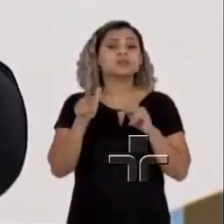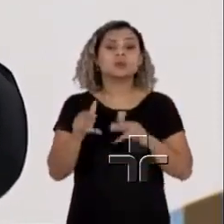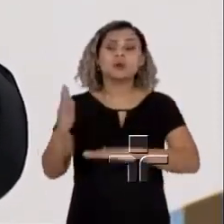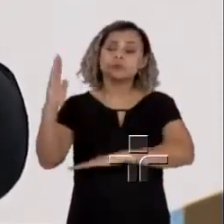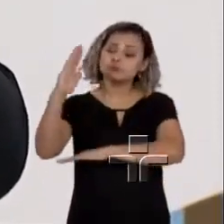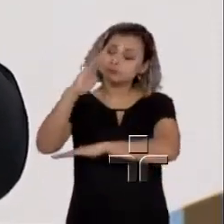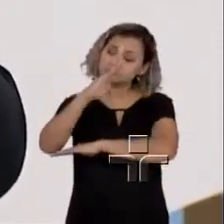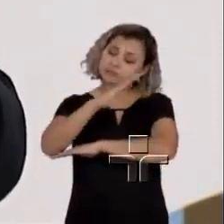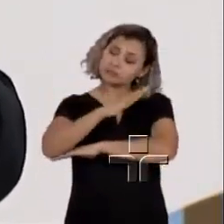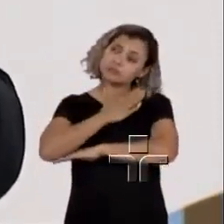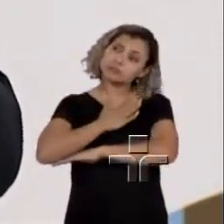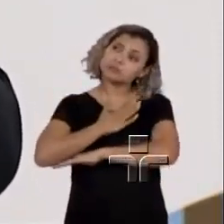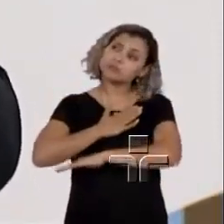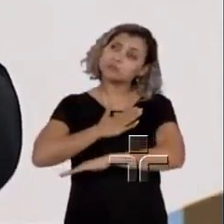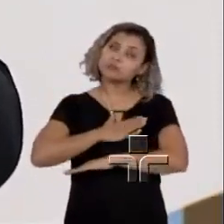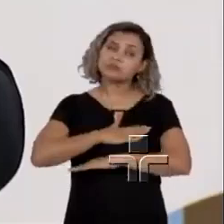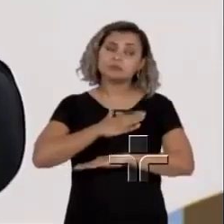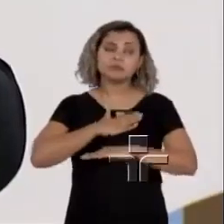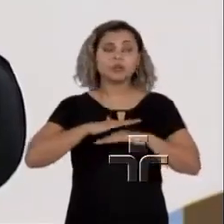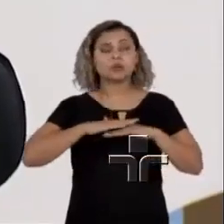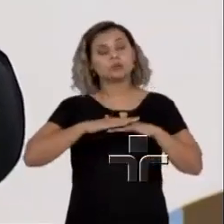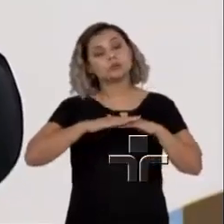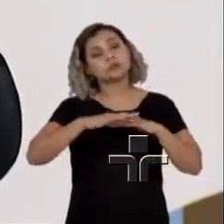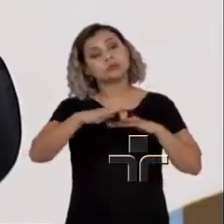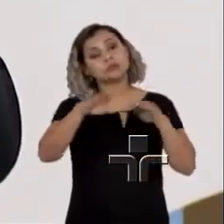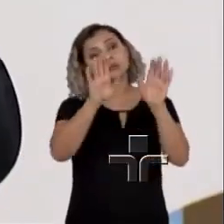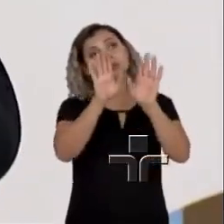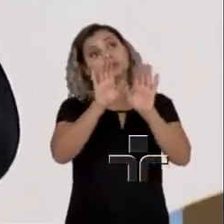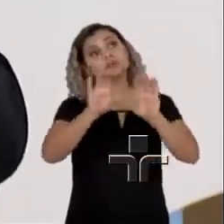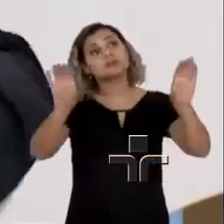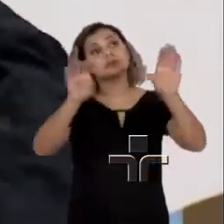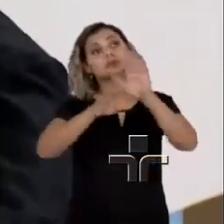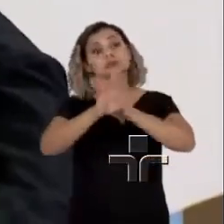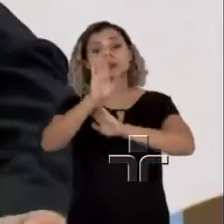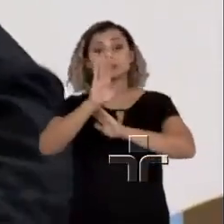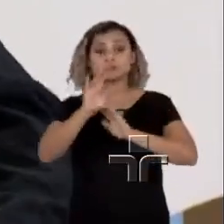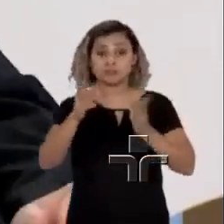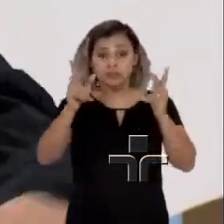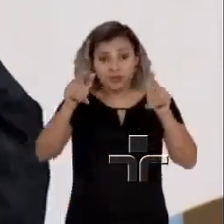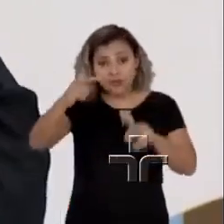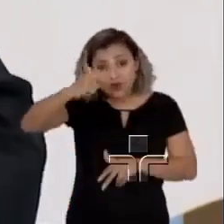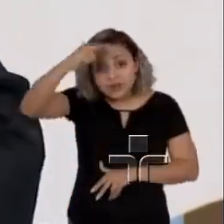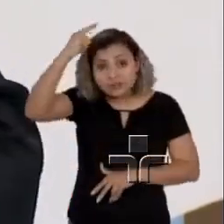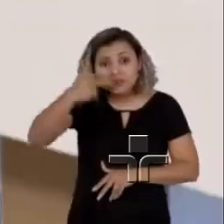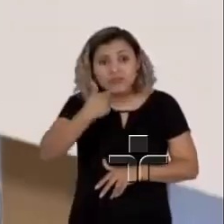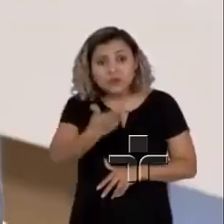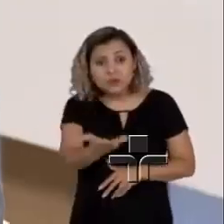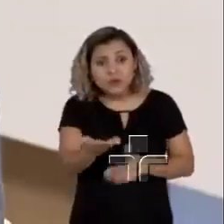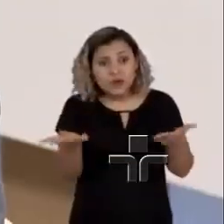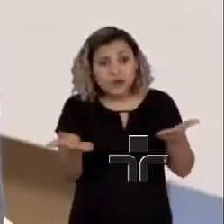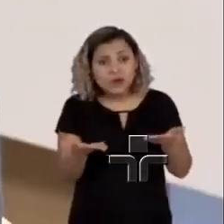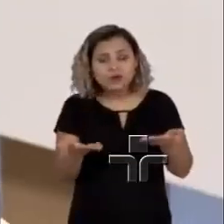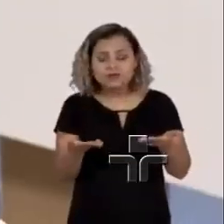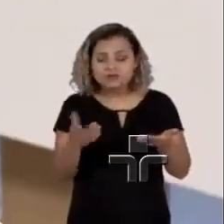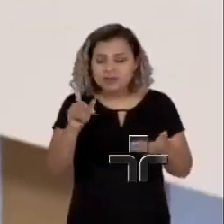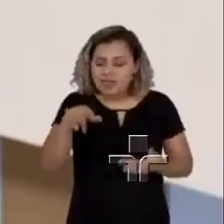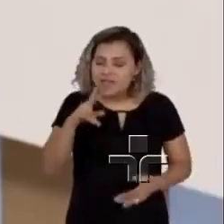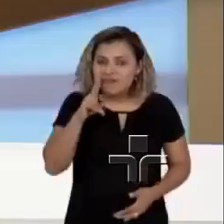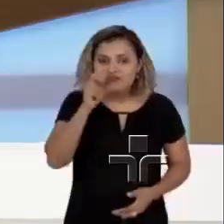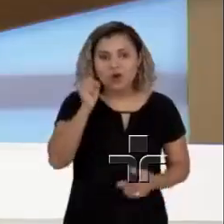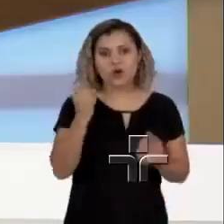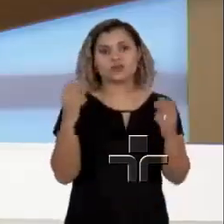certo? Ele é muito pacífico. Eu acho até, isso que o carnal levanta, Bárbara, que é uma coisa muito forte.